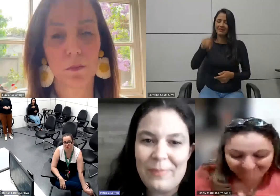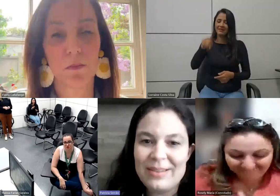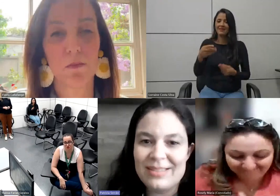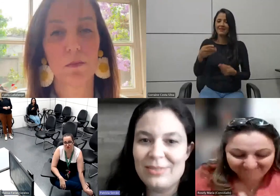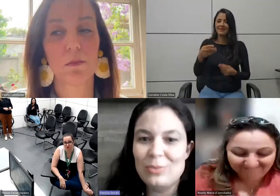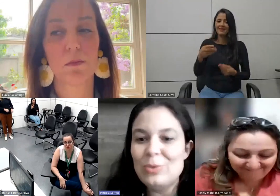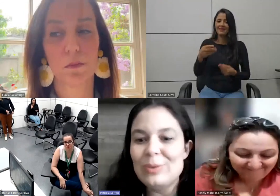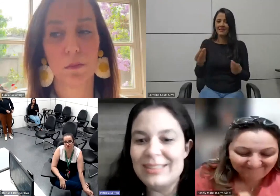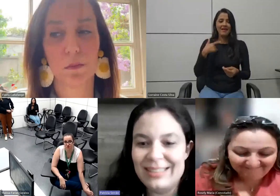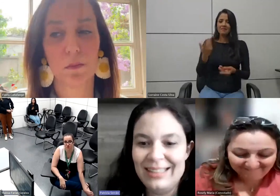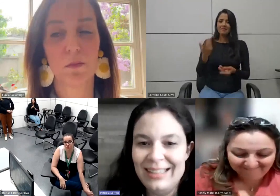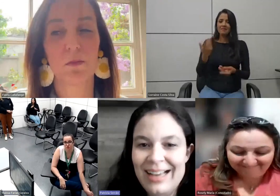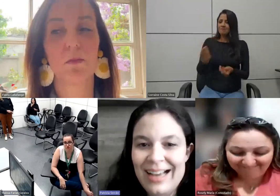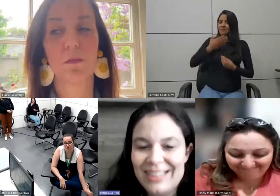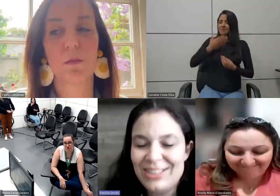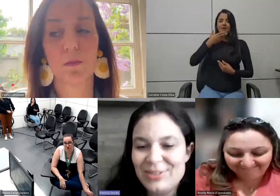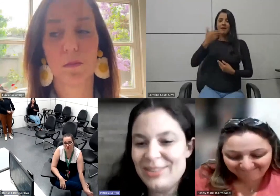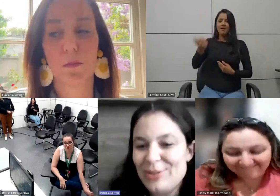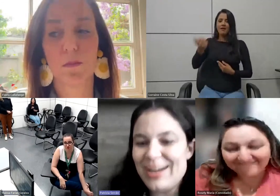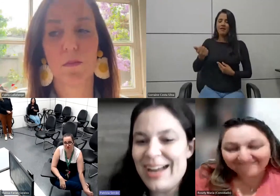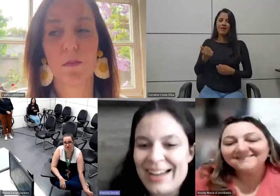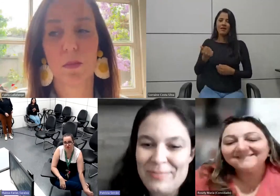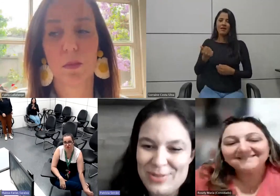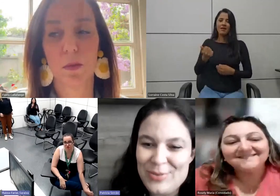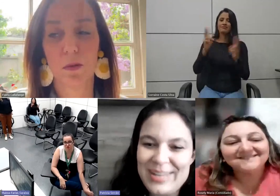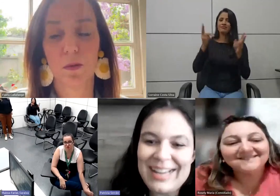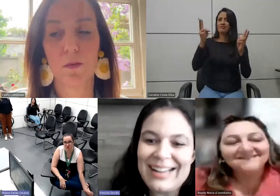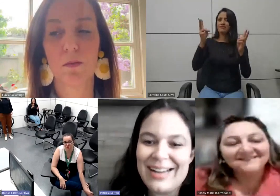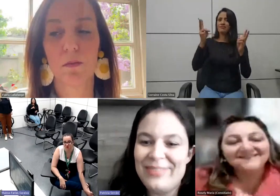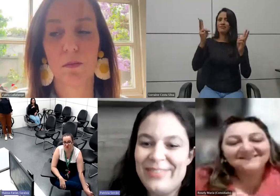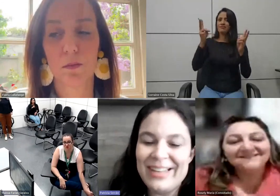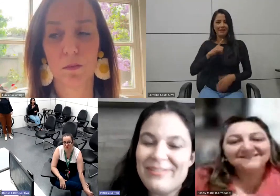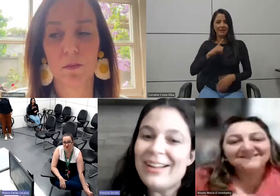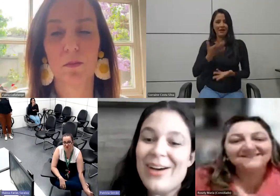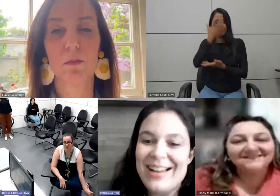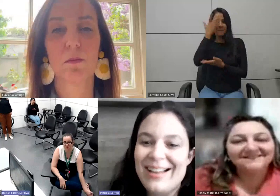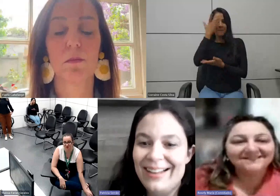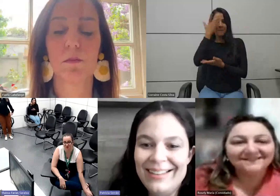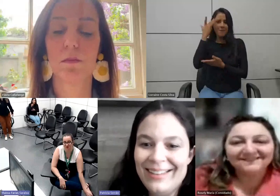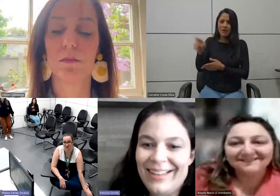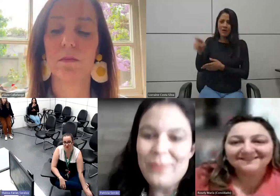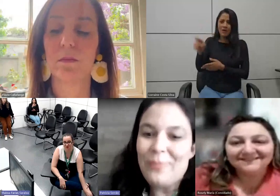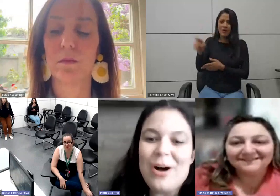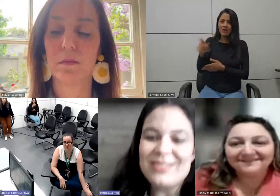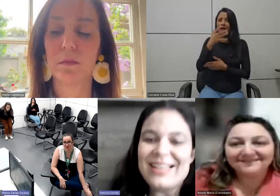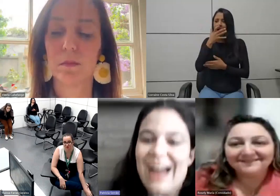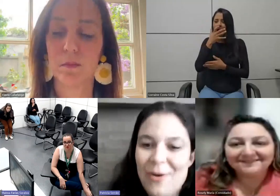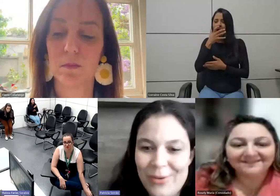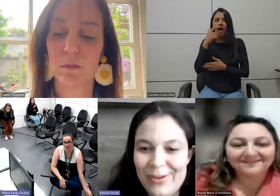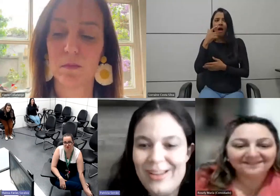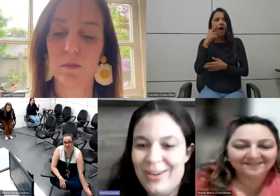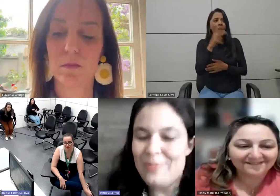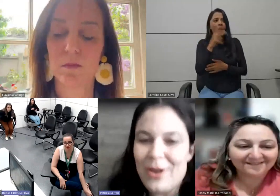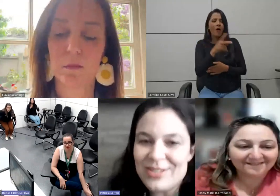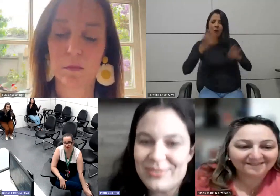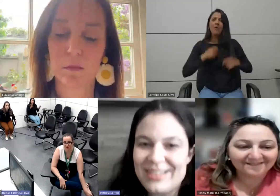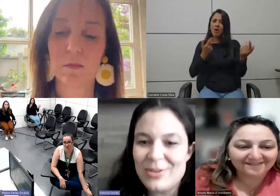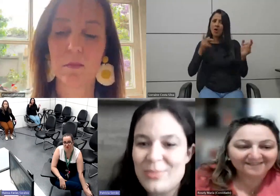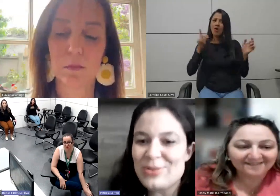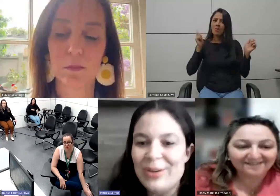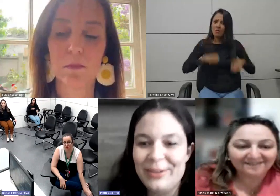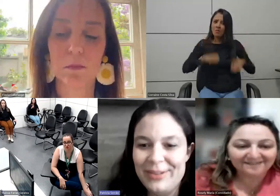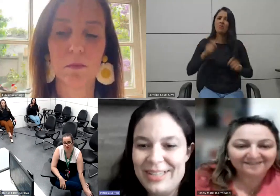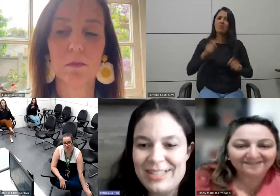maior recompensa do mundo, assim, a gente conseguiu tocar aquela pessoinha lá que me vira e fala, olha, eu posso ser algo, eu